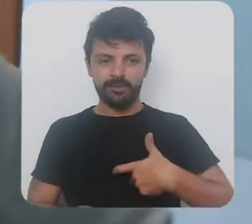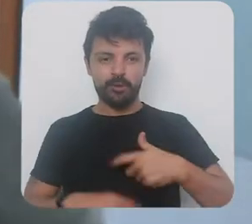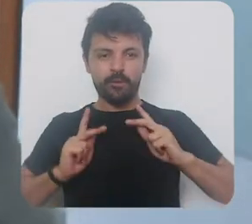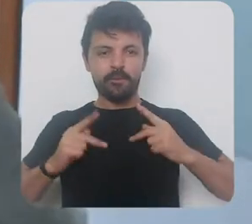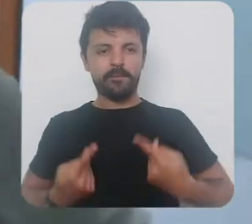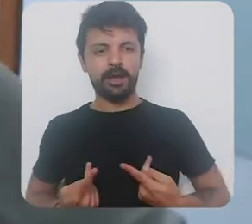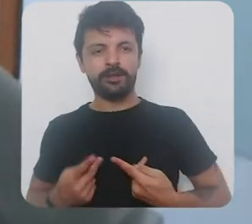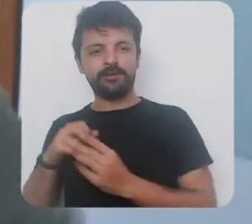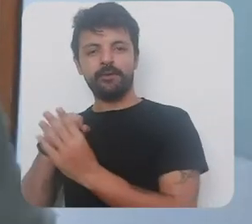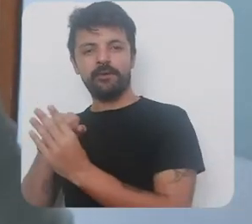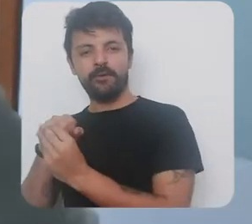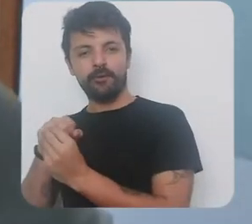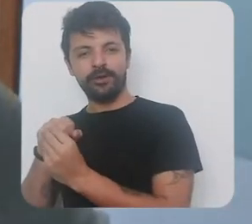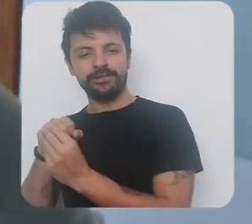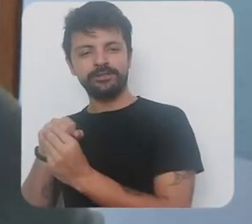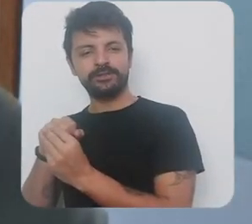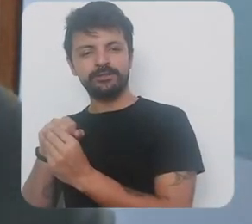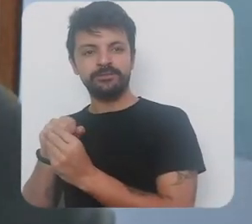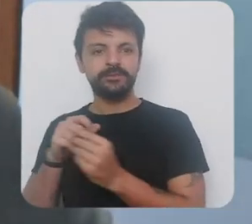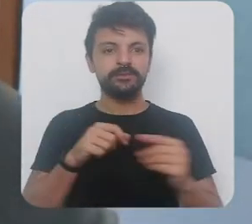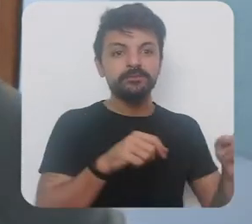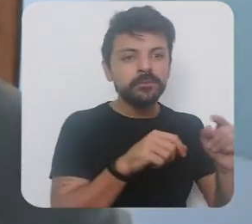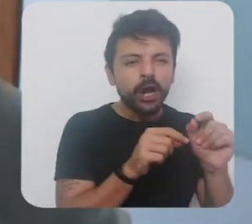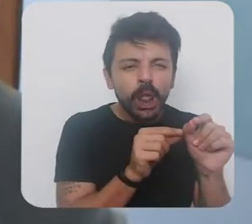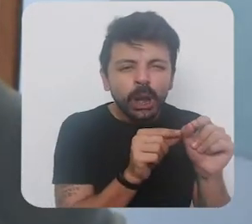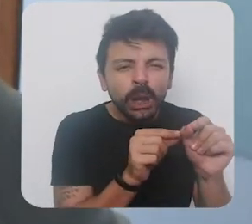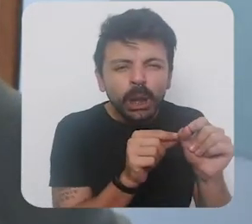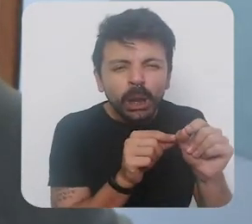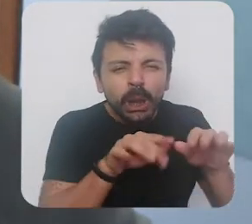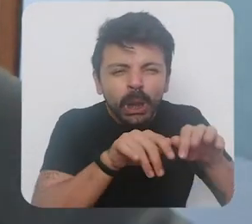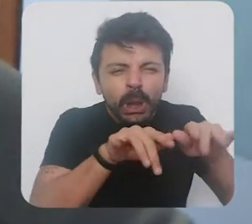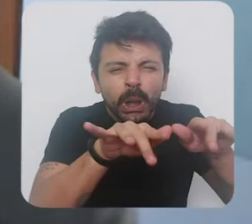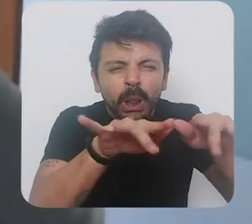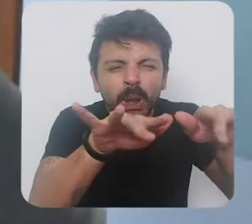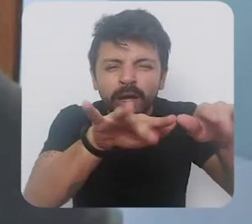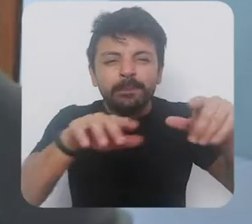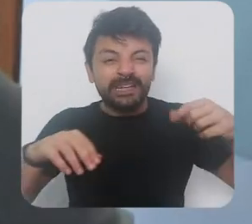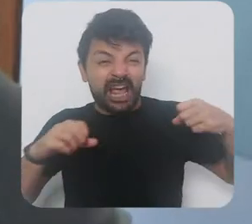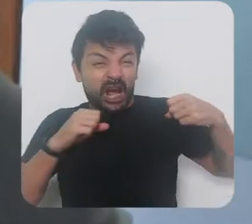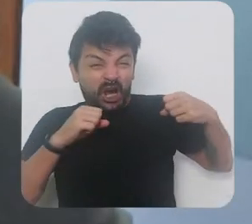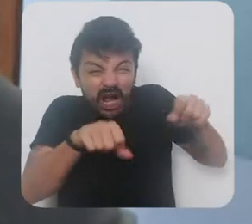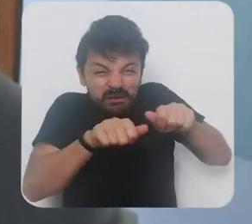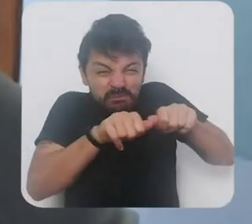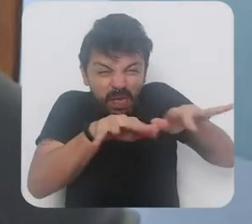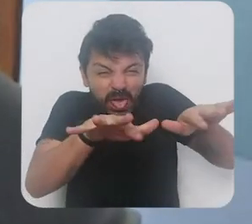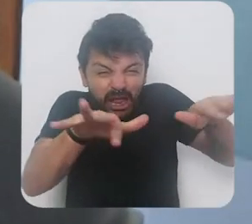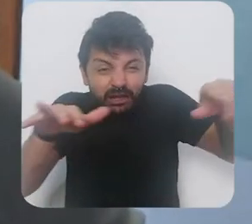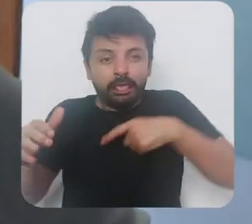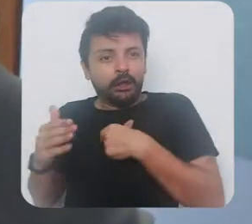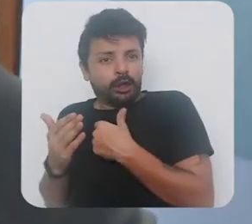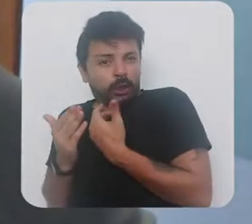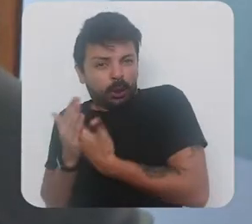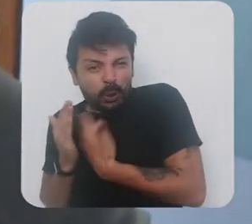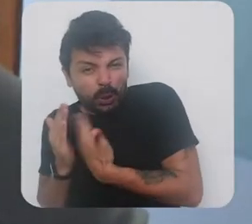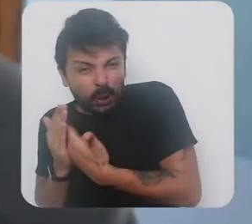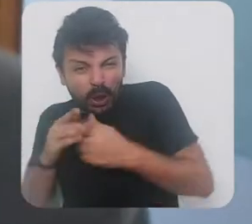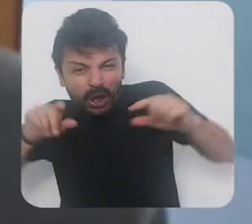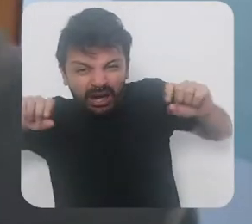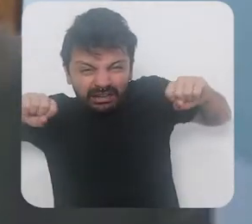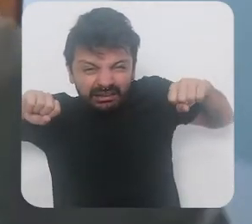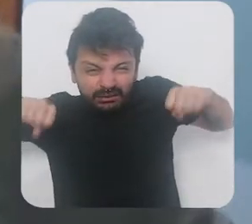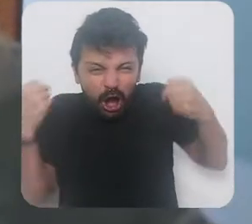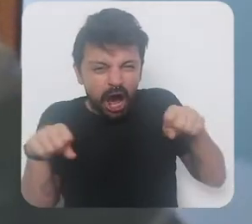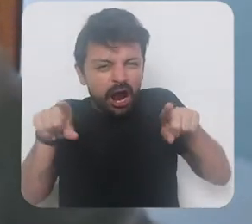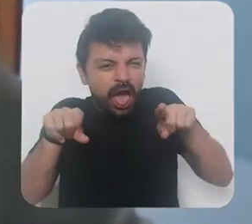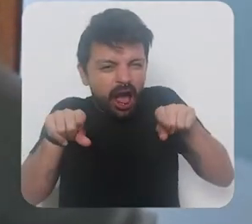do homem e o seu conhecimento contra a velocidade de um ser minúsculo que na